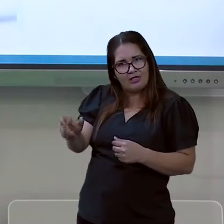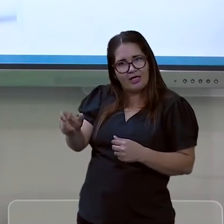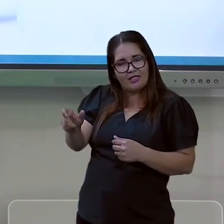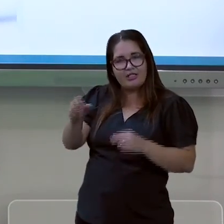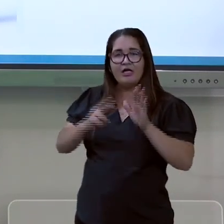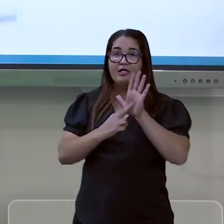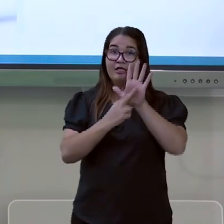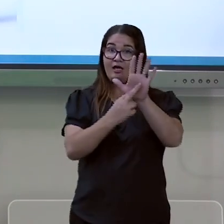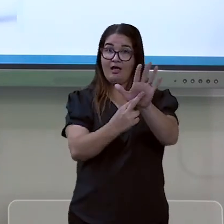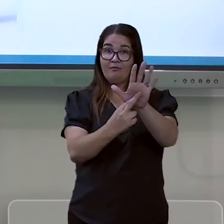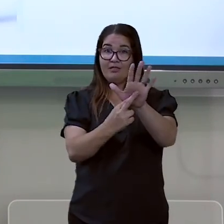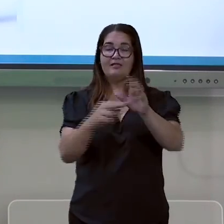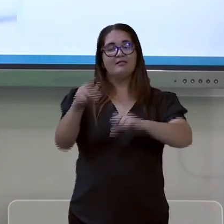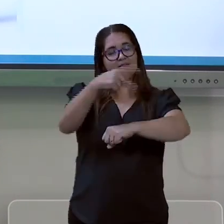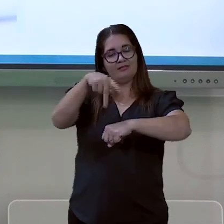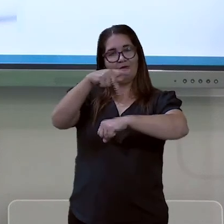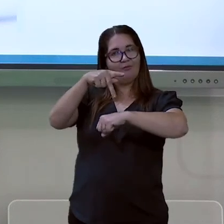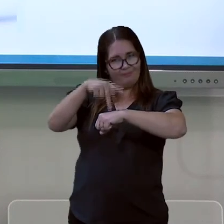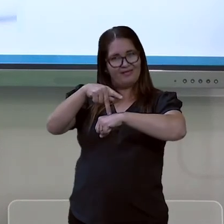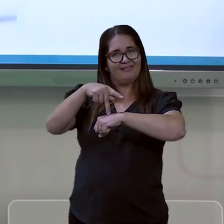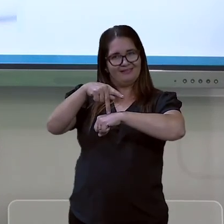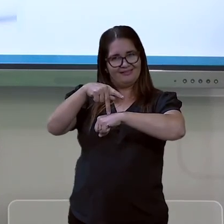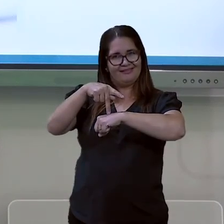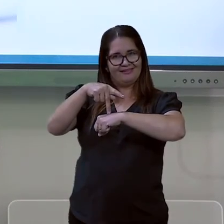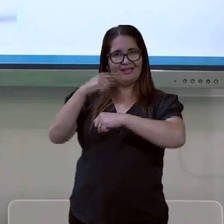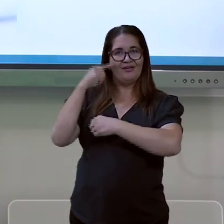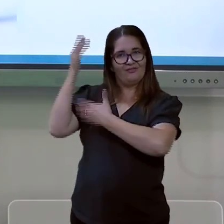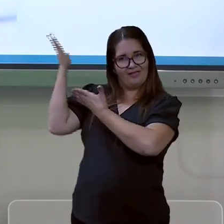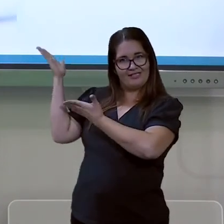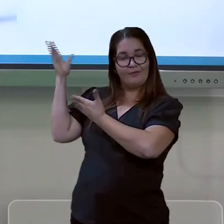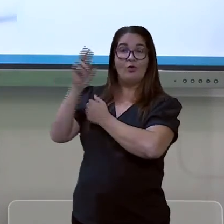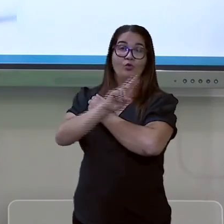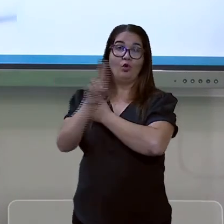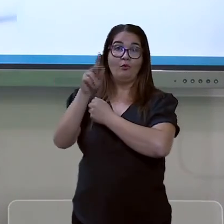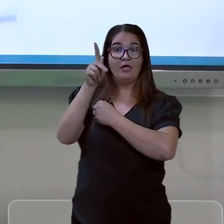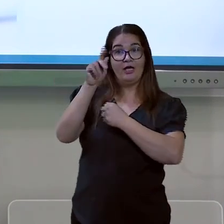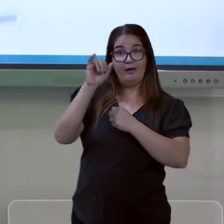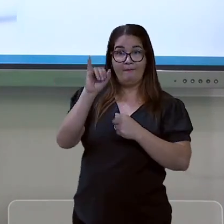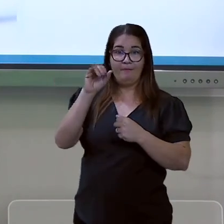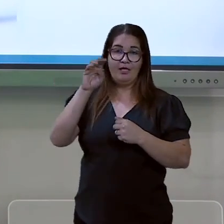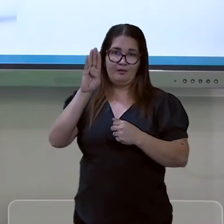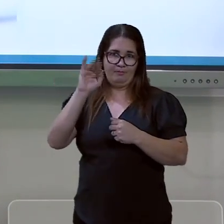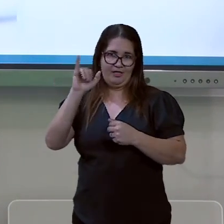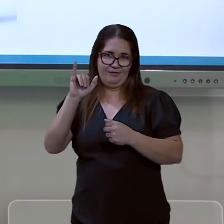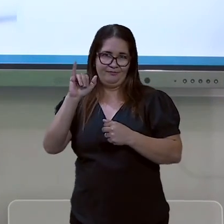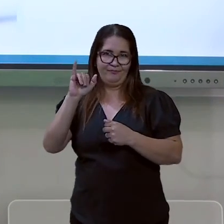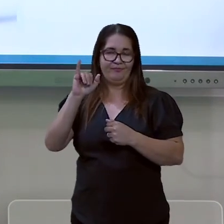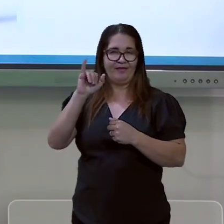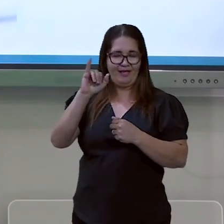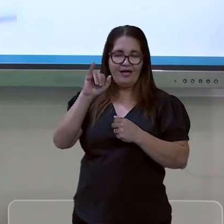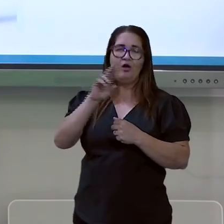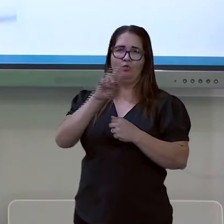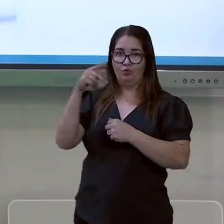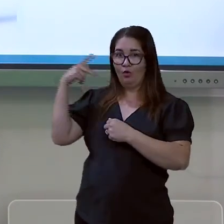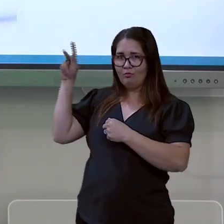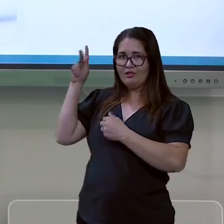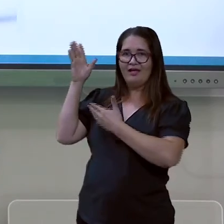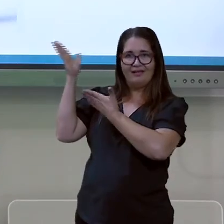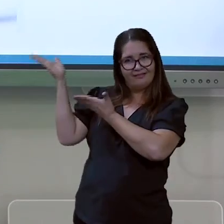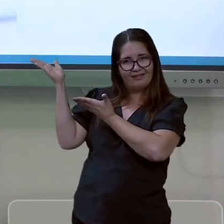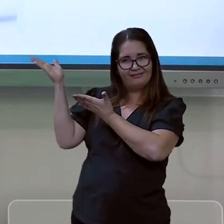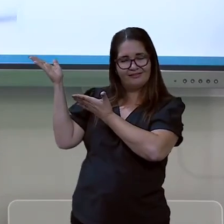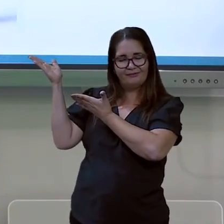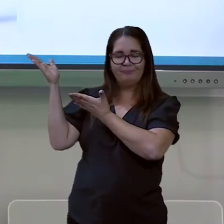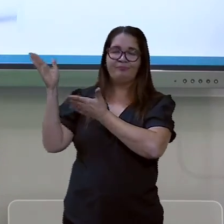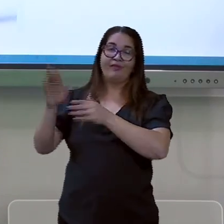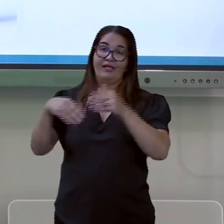cãozinho tão simpático, ele chama Pib. Pib. E vamos saber mais deles. É só você